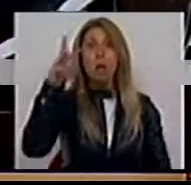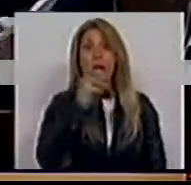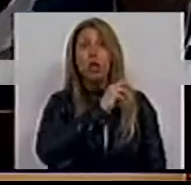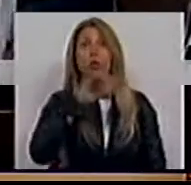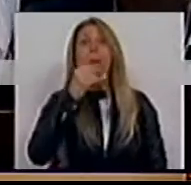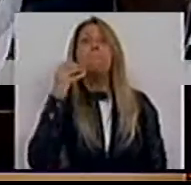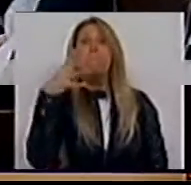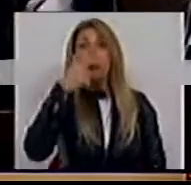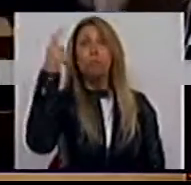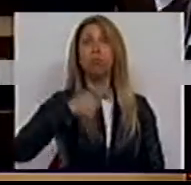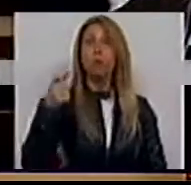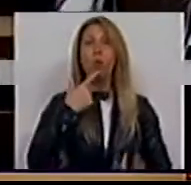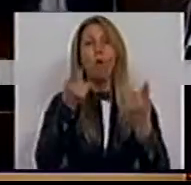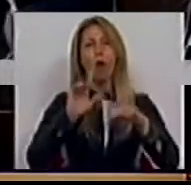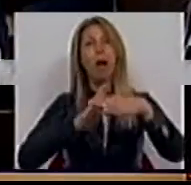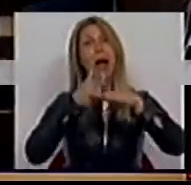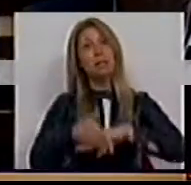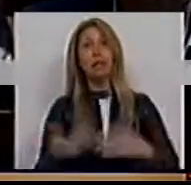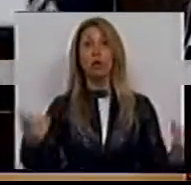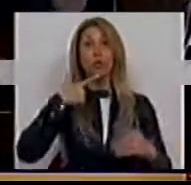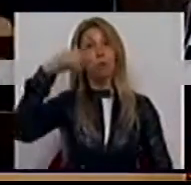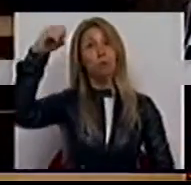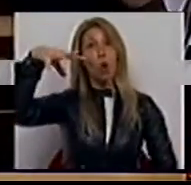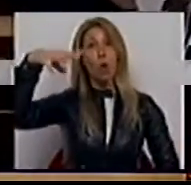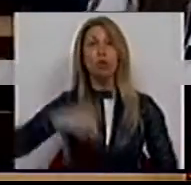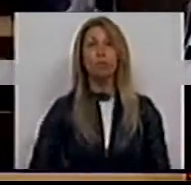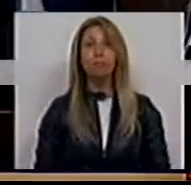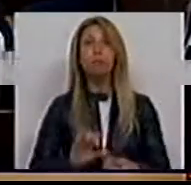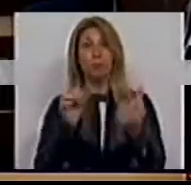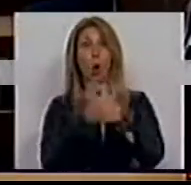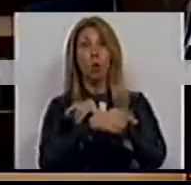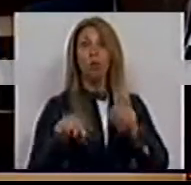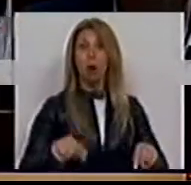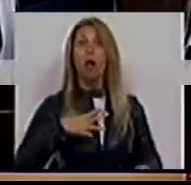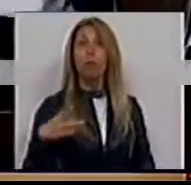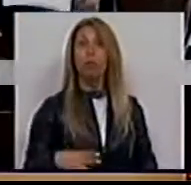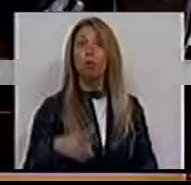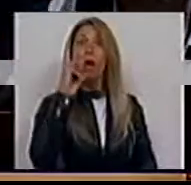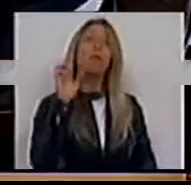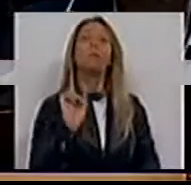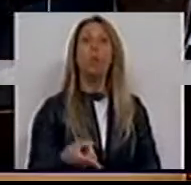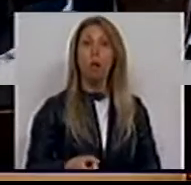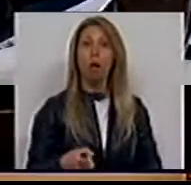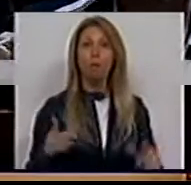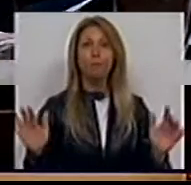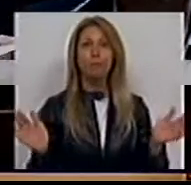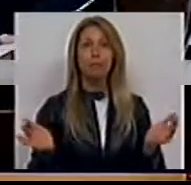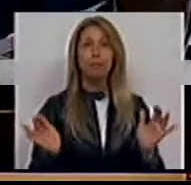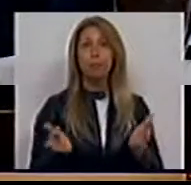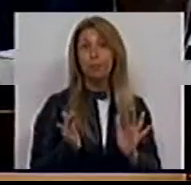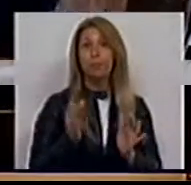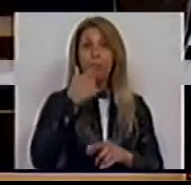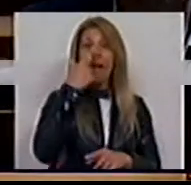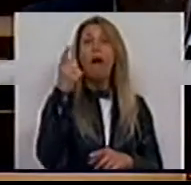acesso à eletricidade. Contrariamente àquilo que em Portugal vemos cada vez mais famílias sem